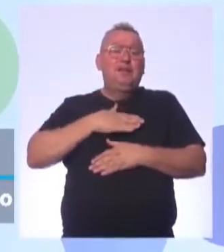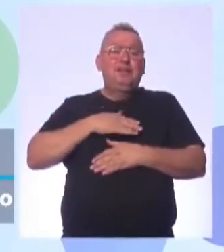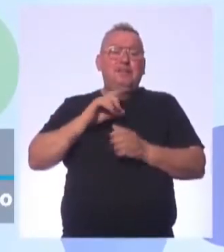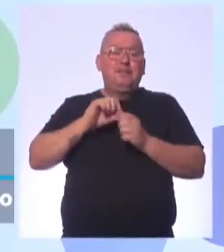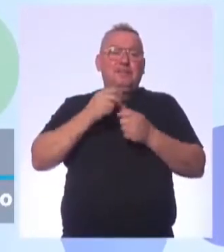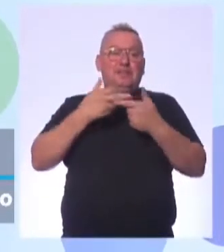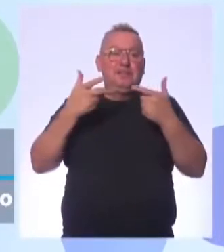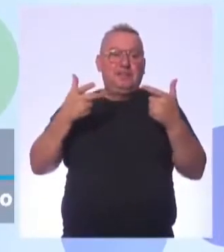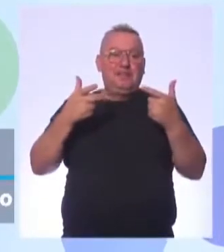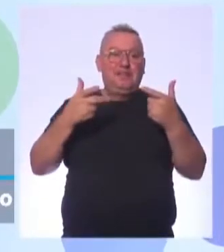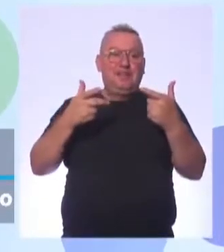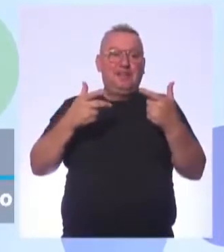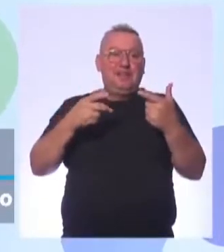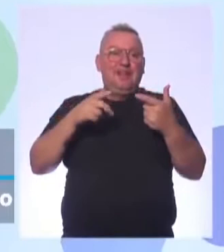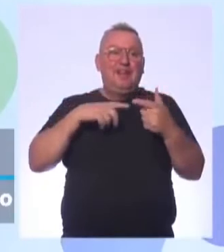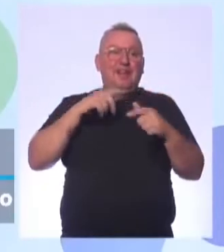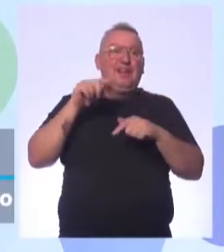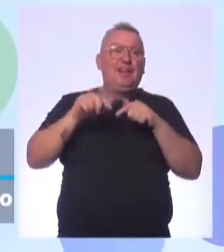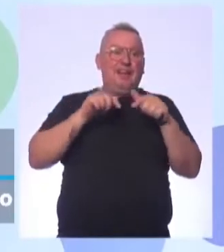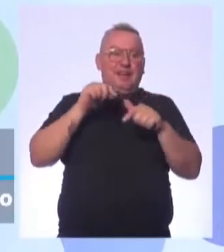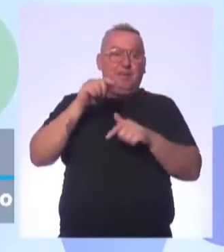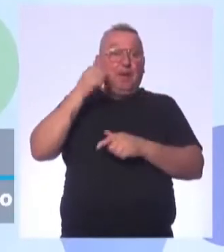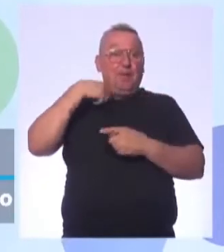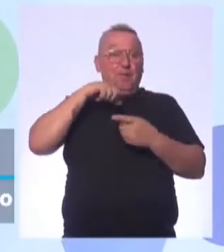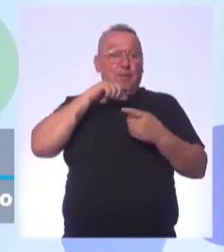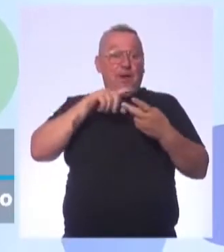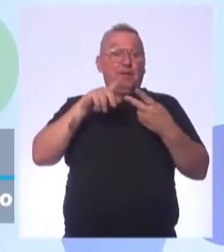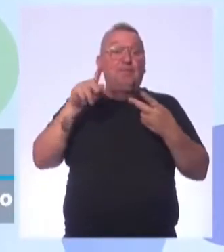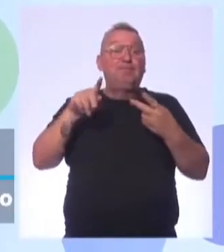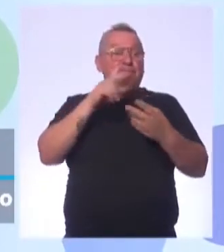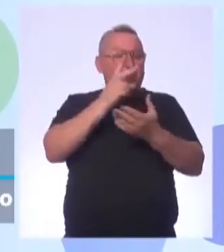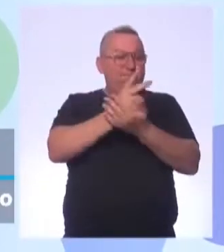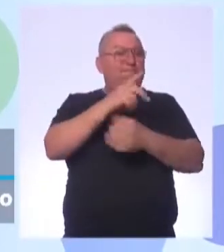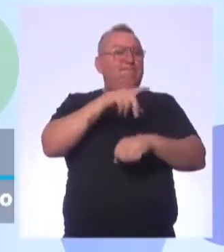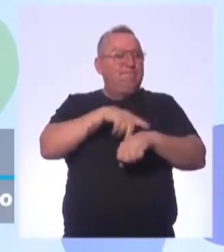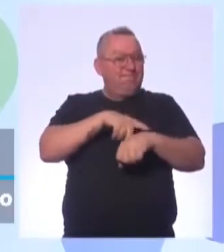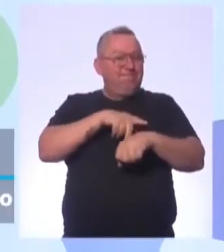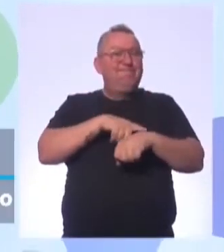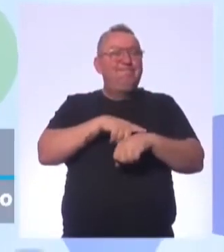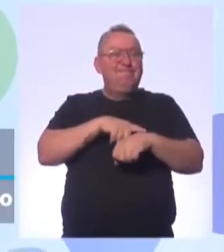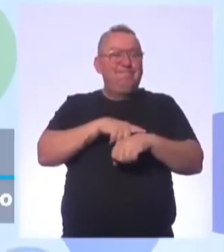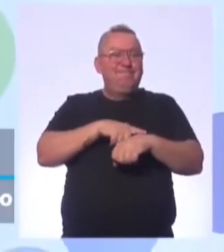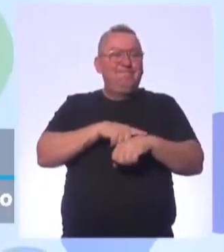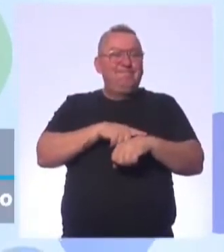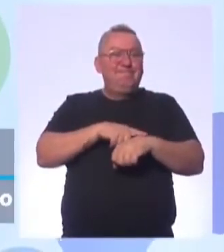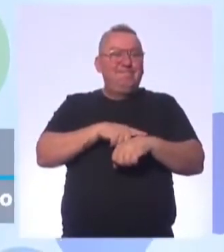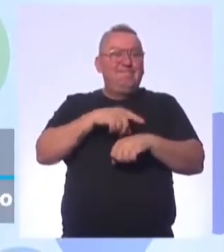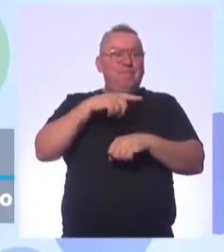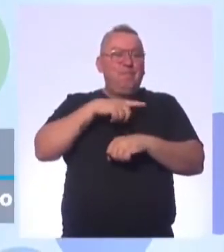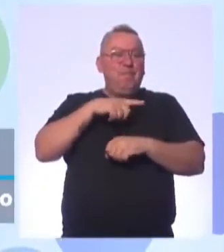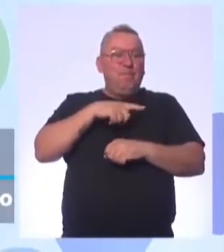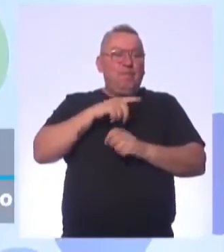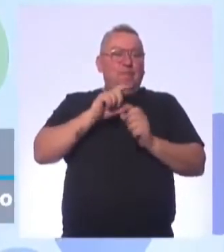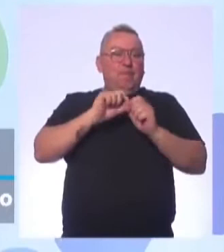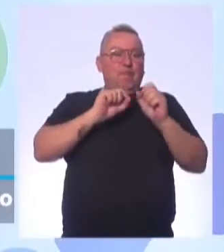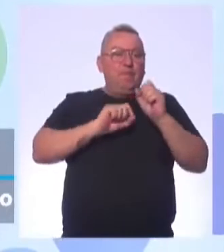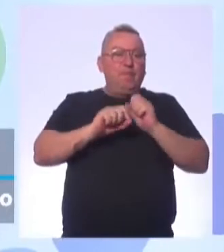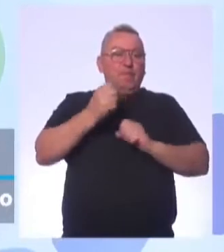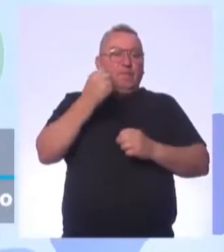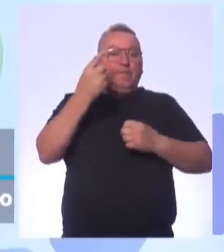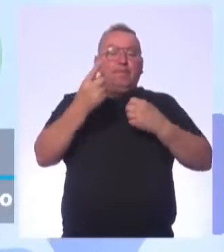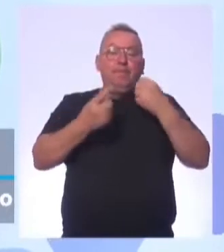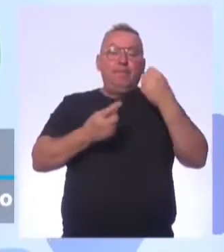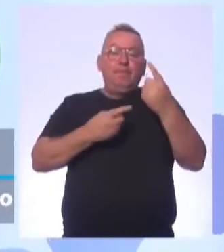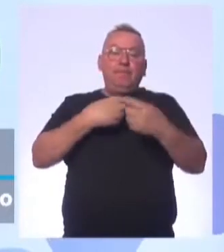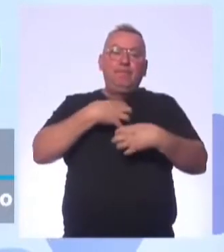determinadas coisas. E aí a gente trabalha esse papel de mãe e professor ao mesmo tempo, e aí a gente determina que algumas